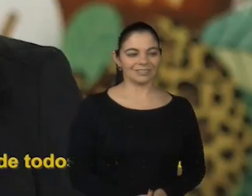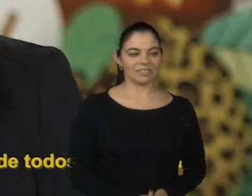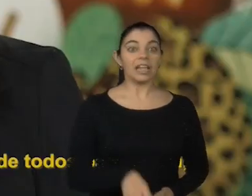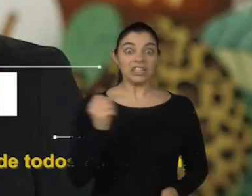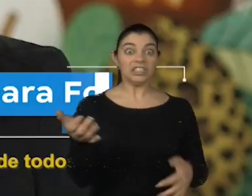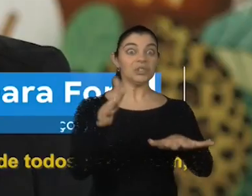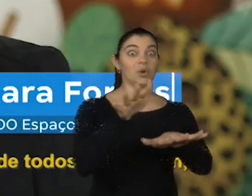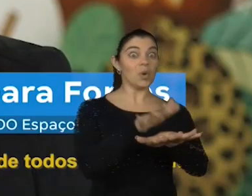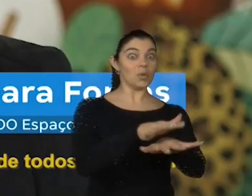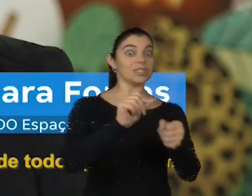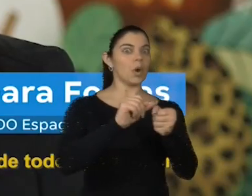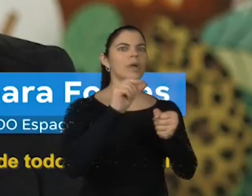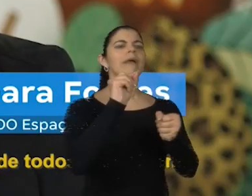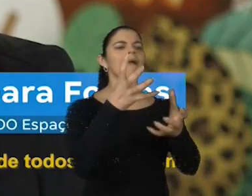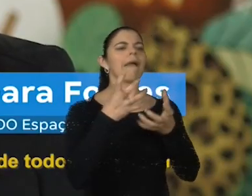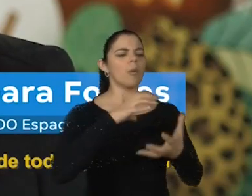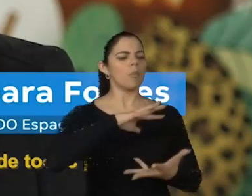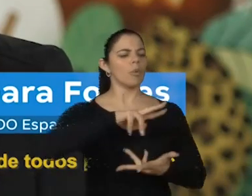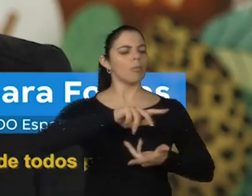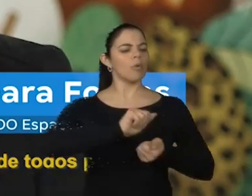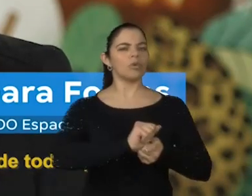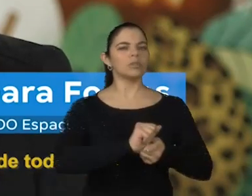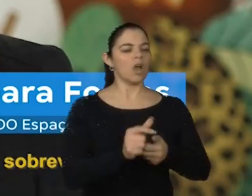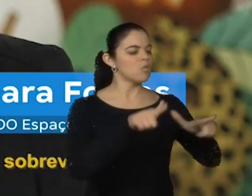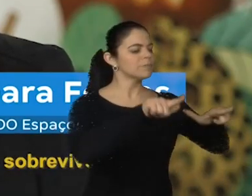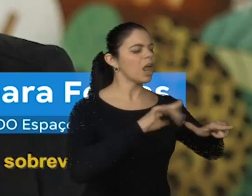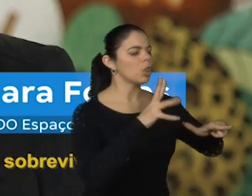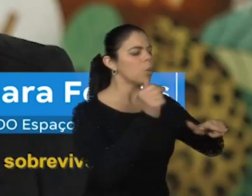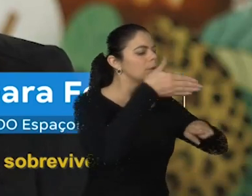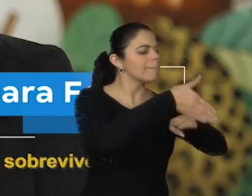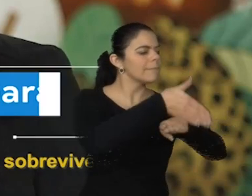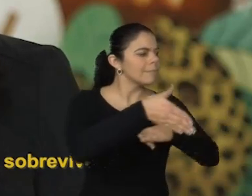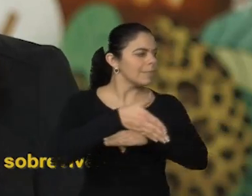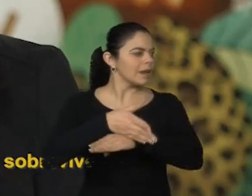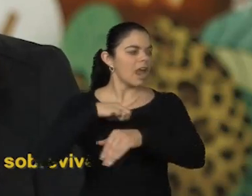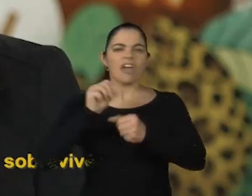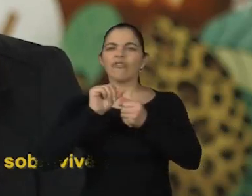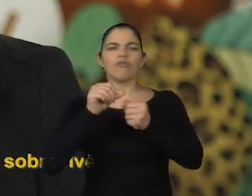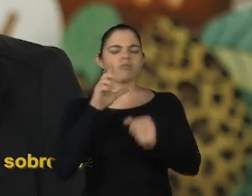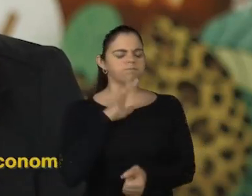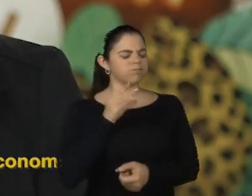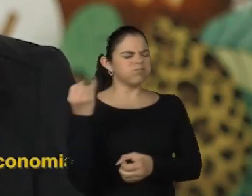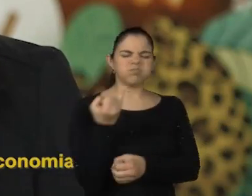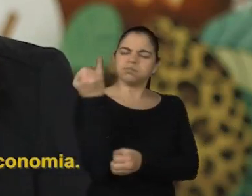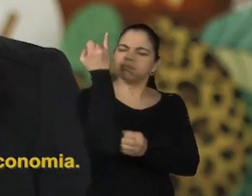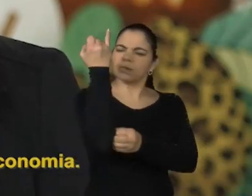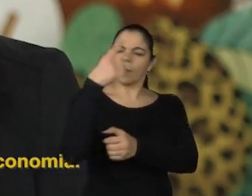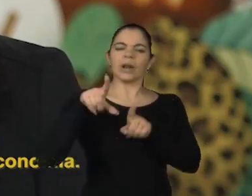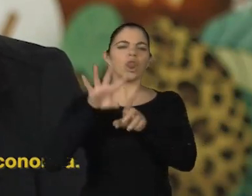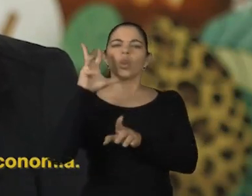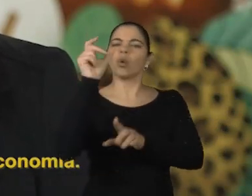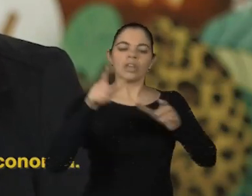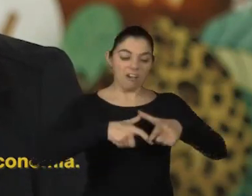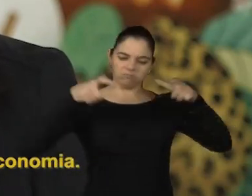Inclusão que queremos para o mundo é um espaço onde todos participam. E isso será fundamental para o nosso crescimento e sobrevivência como empresa e